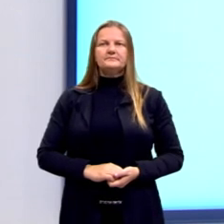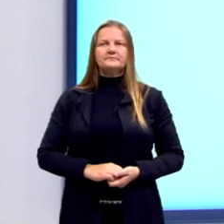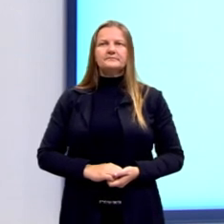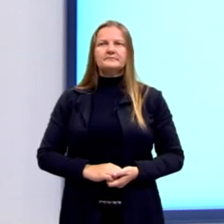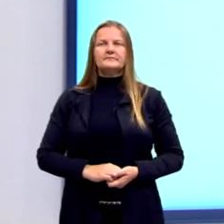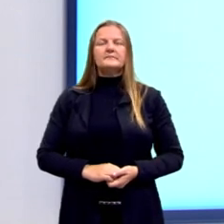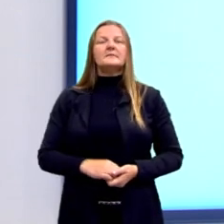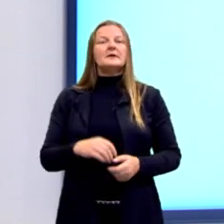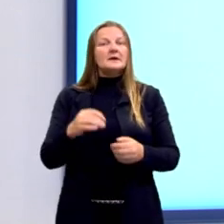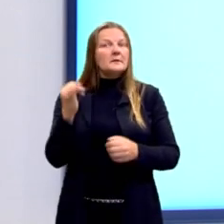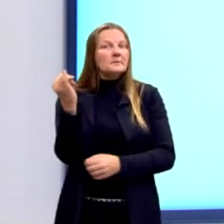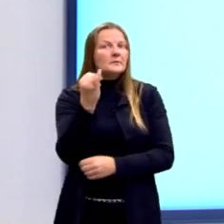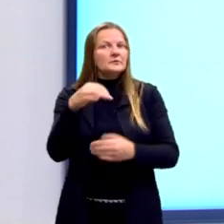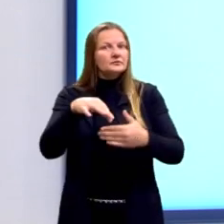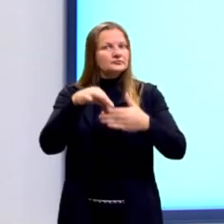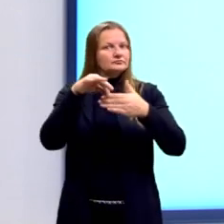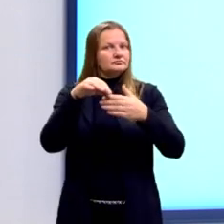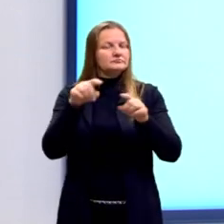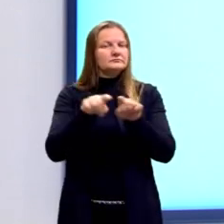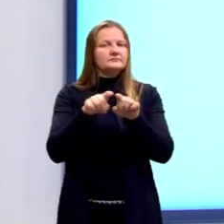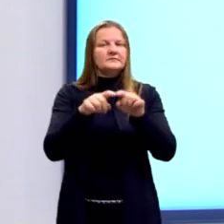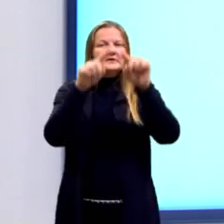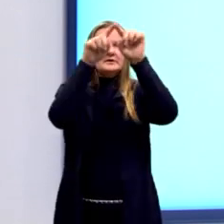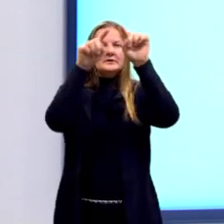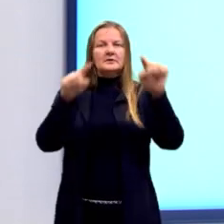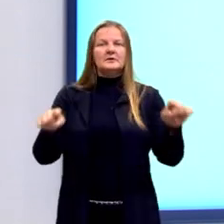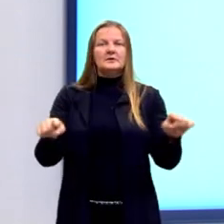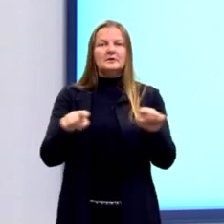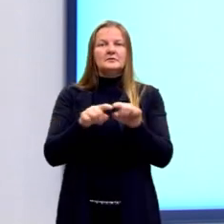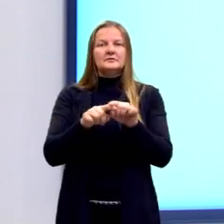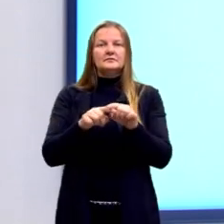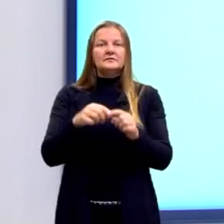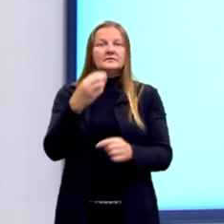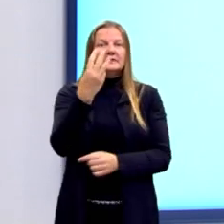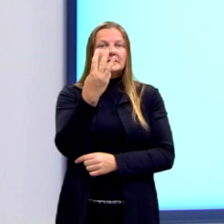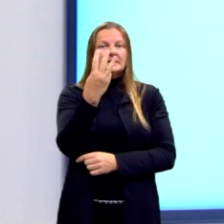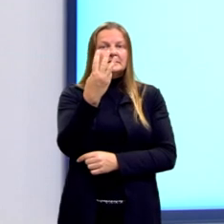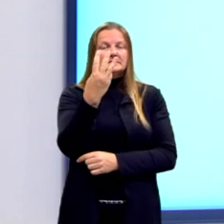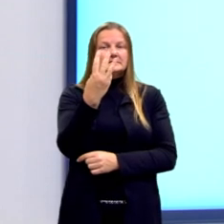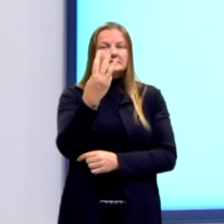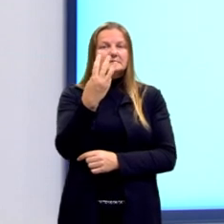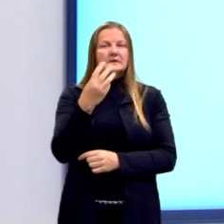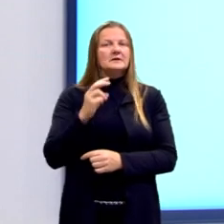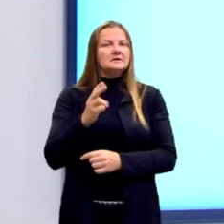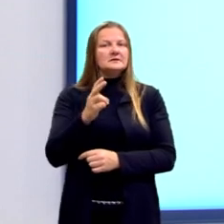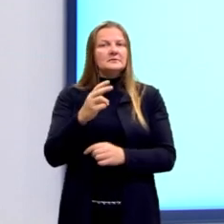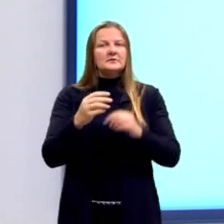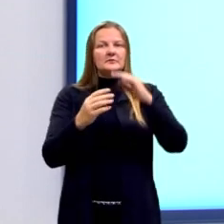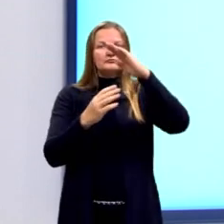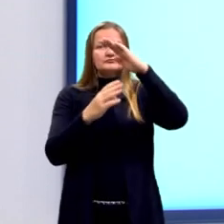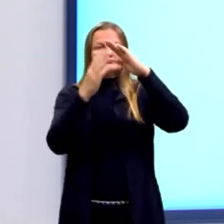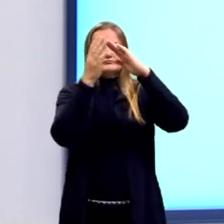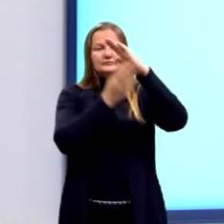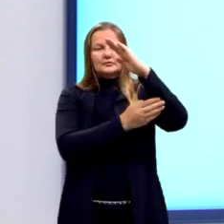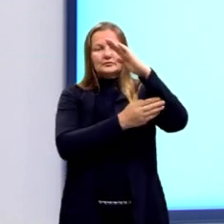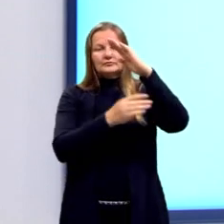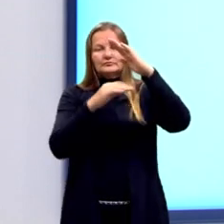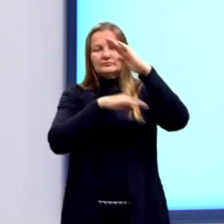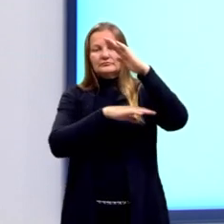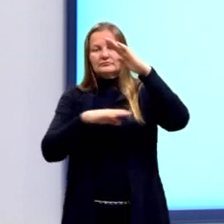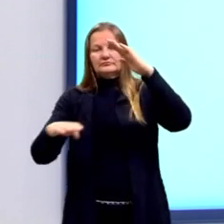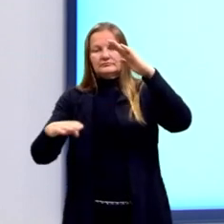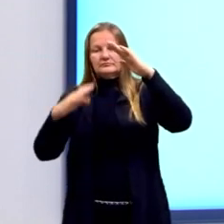Vale ressaltar, então, que todo triângulo possui três bases médias, cada uma paralela a um dos lados.